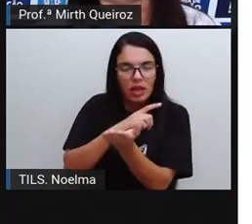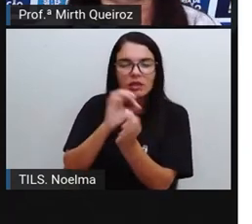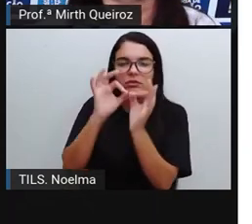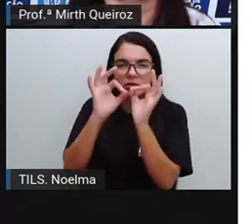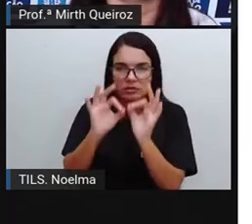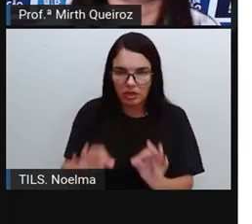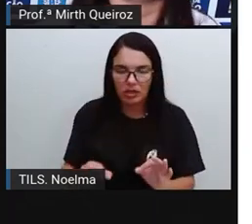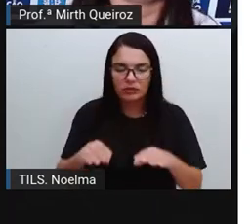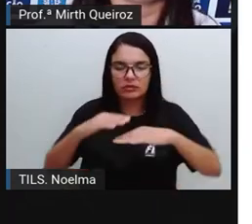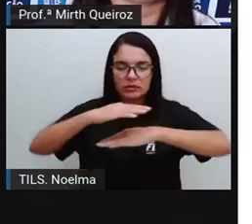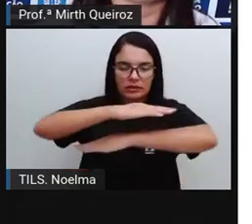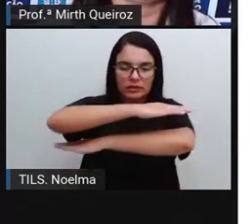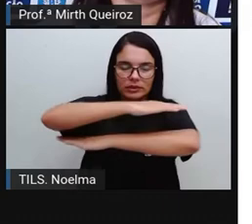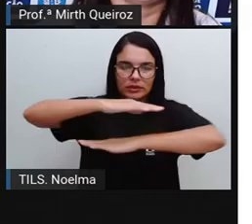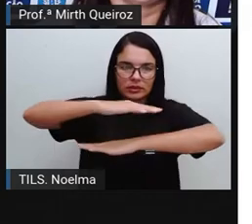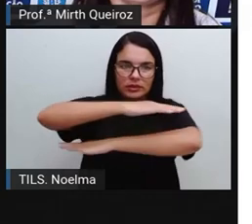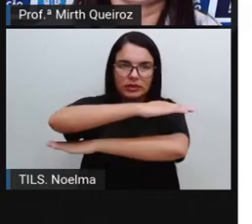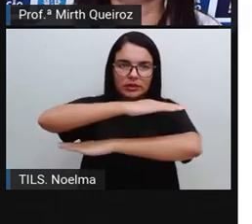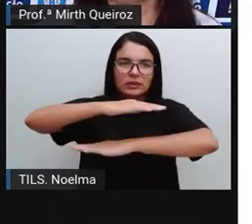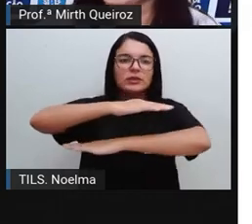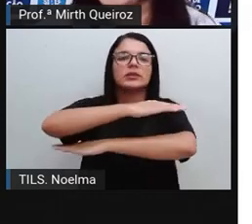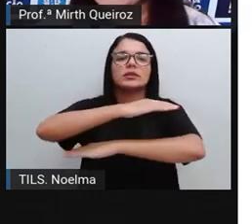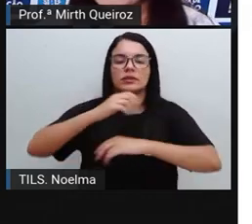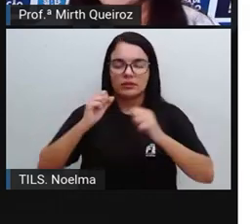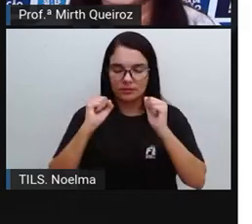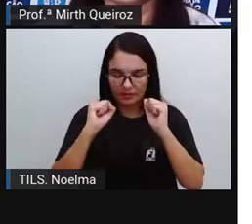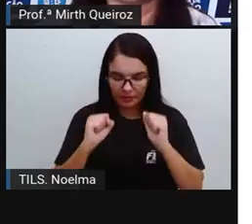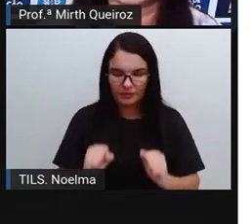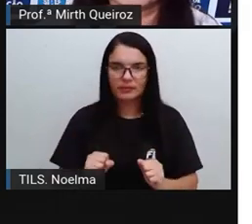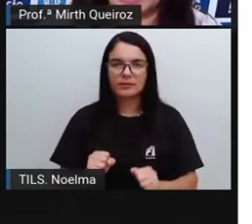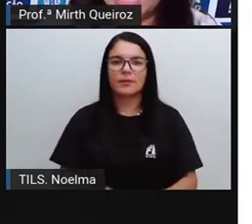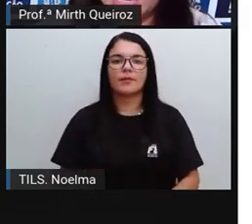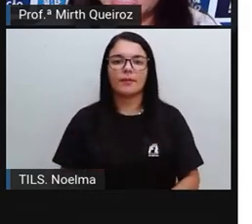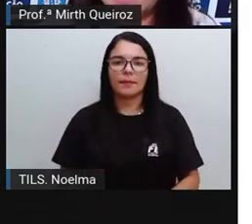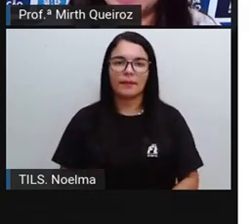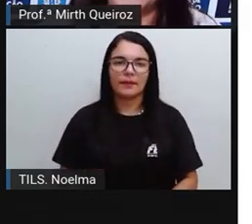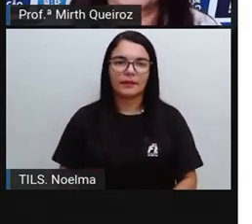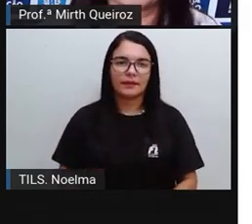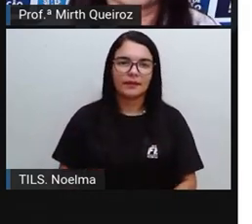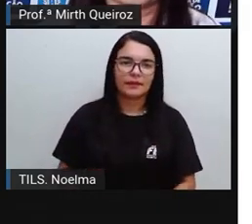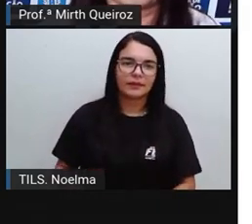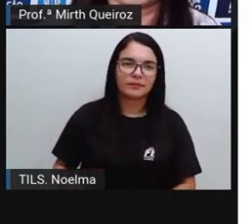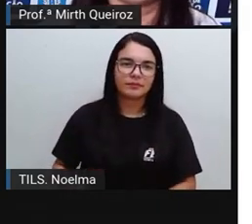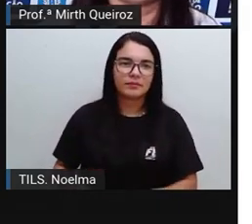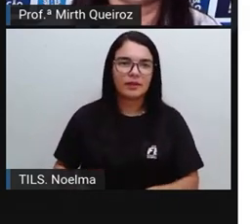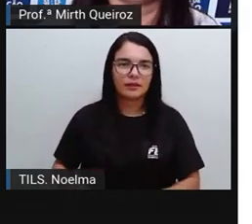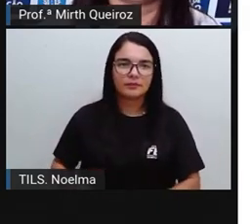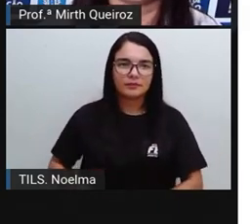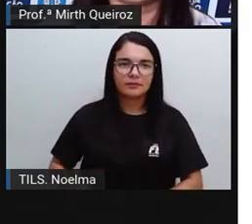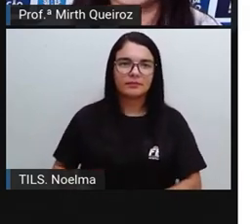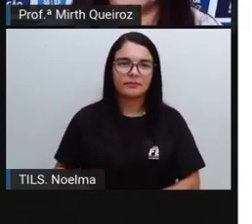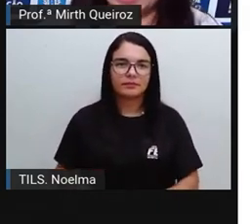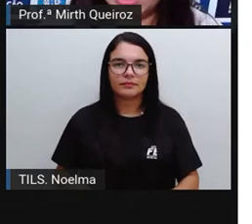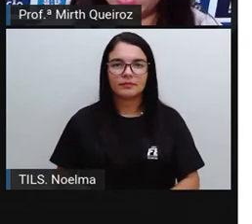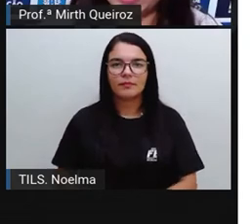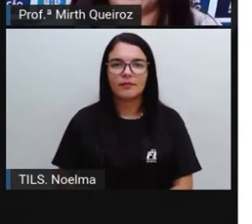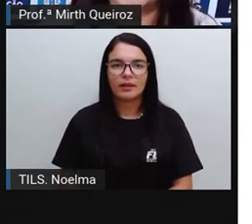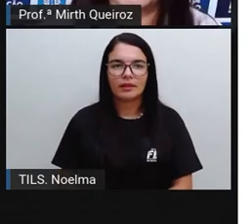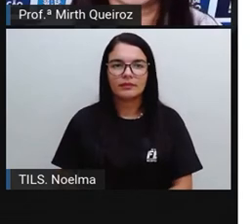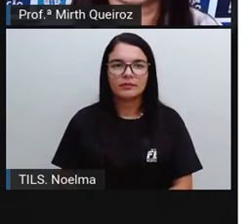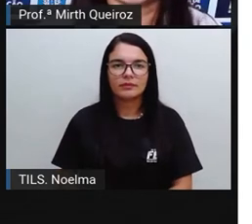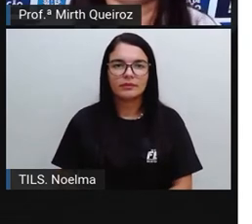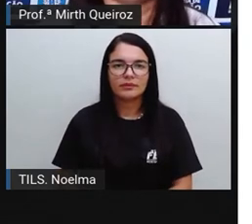vai dizer que houve, que essa figura apresenta simetria, certo? E dando